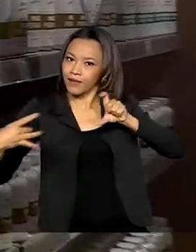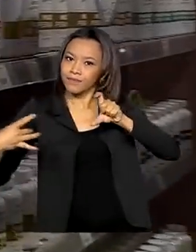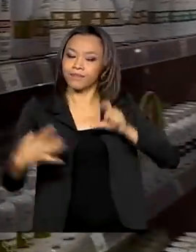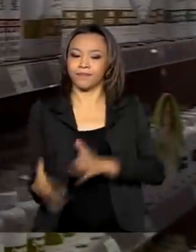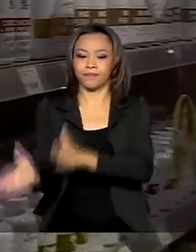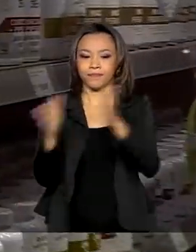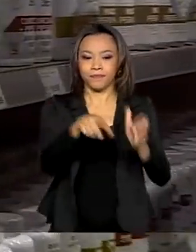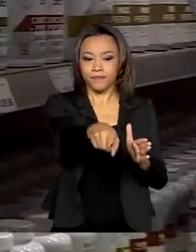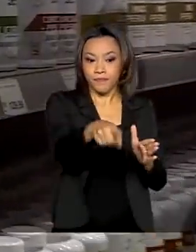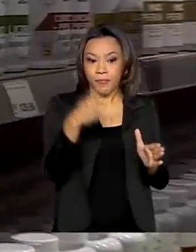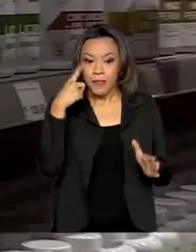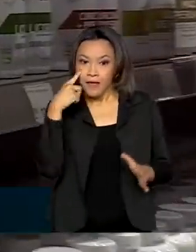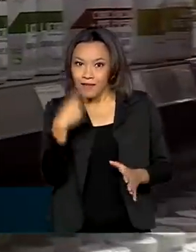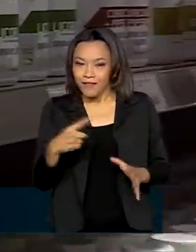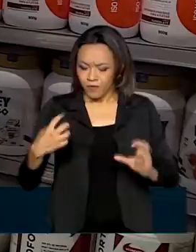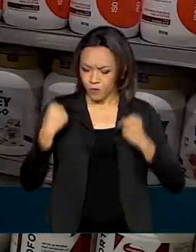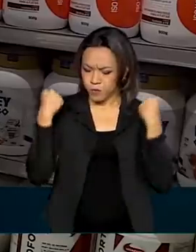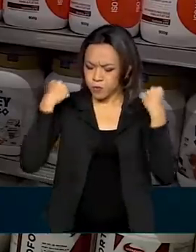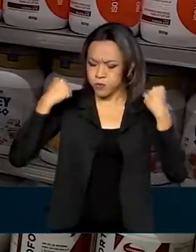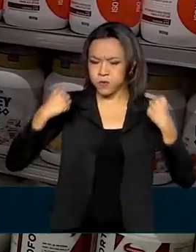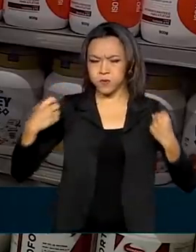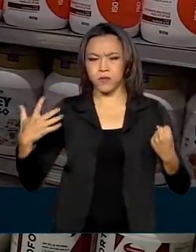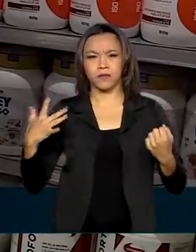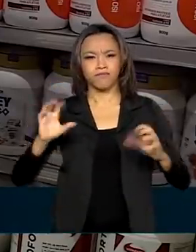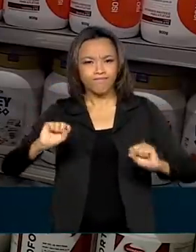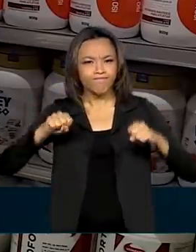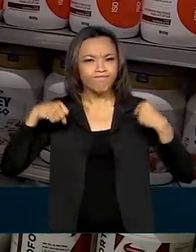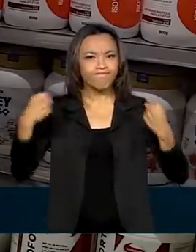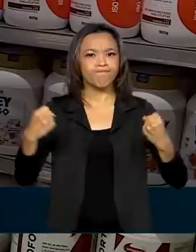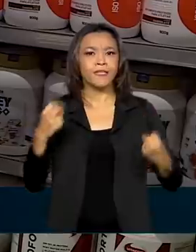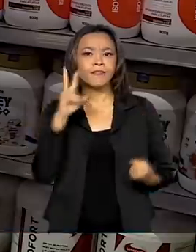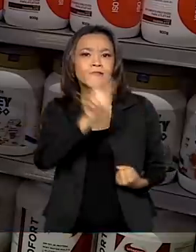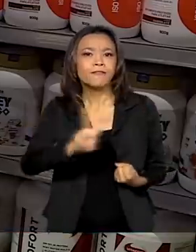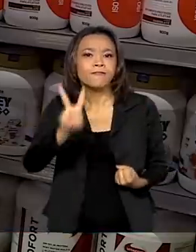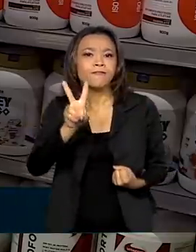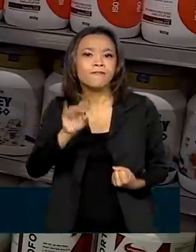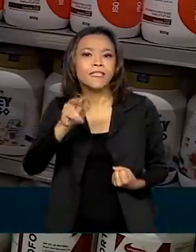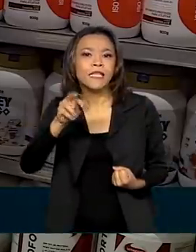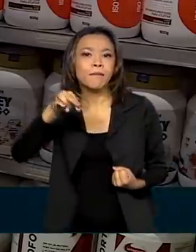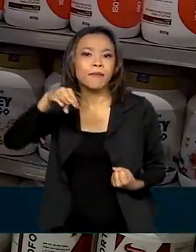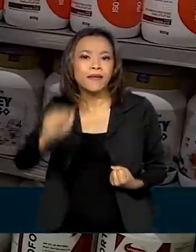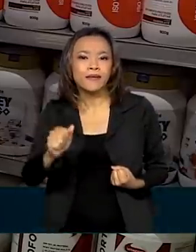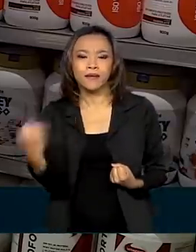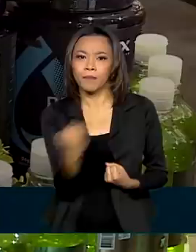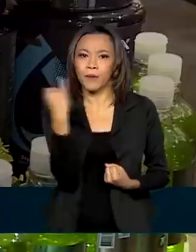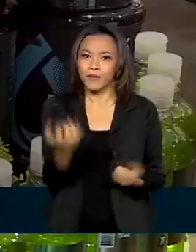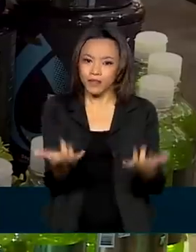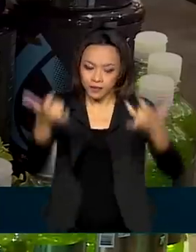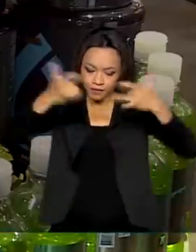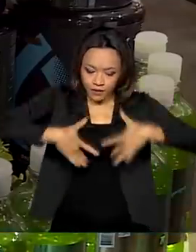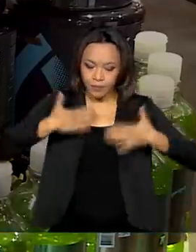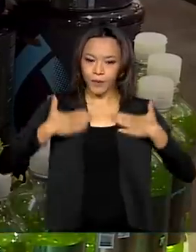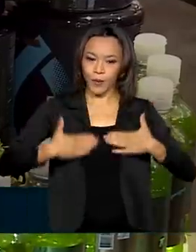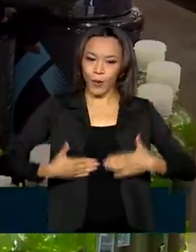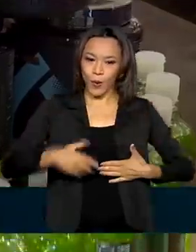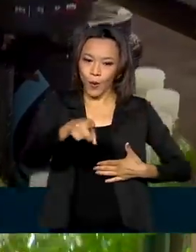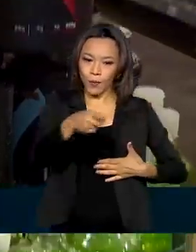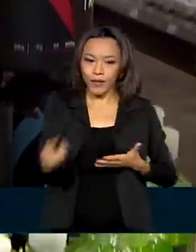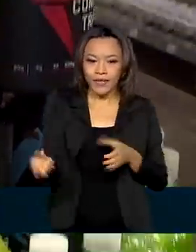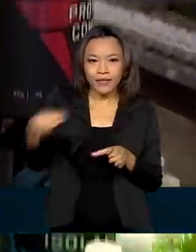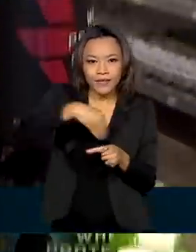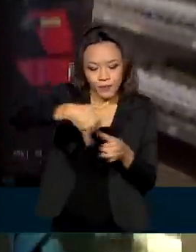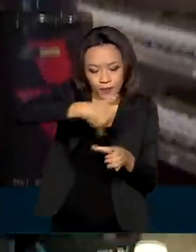reforço para conseguir mais energia e repor vitaminas importantes para o bom funcionamento do organismo. Os suplementos